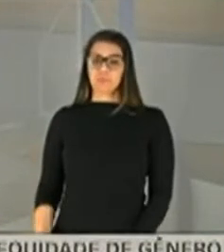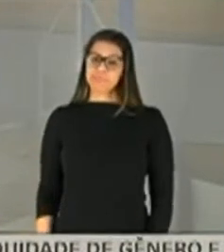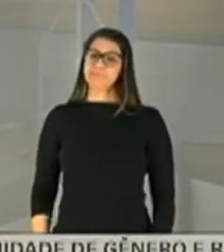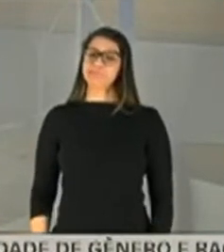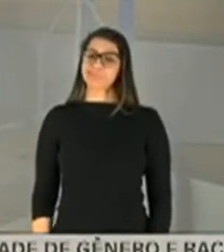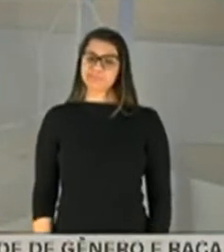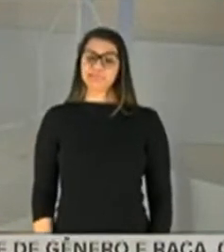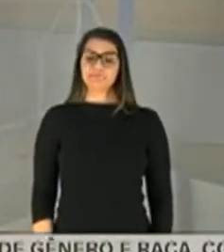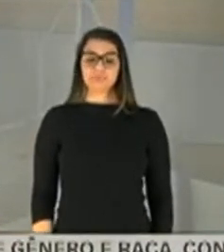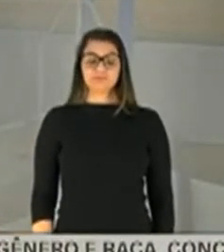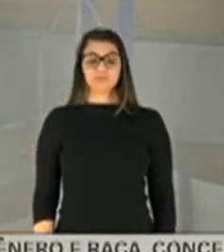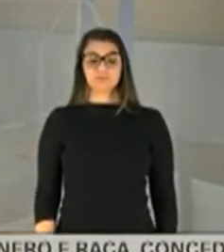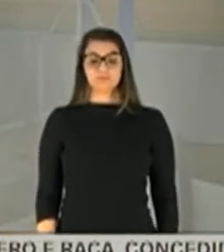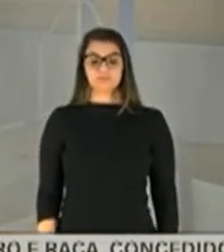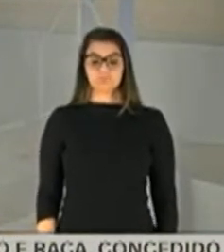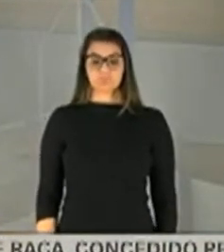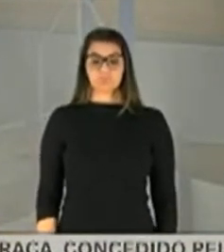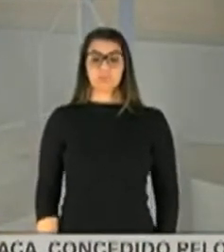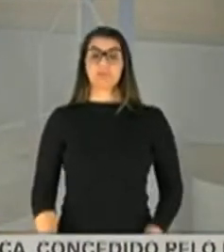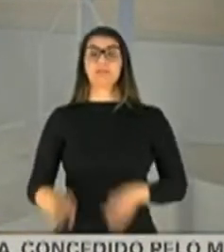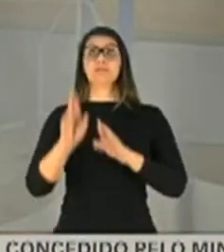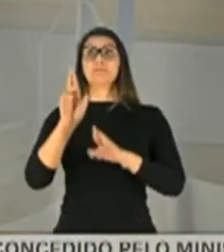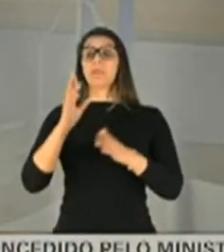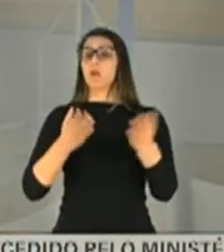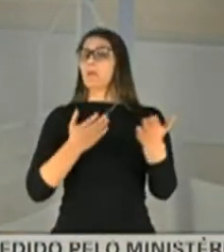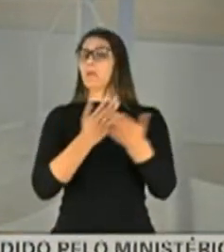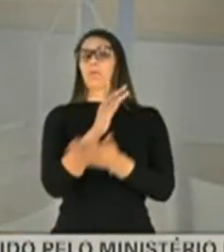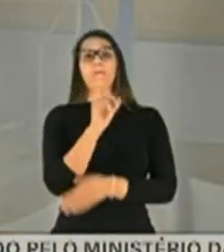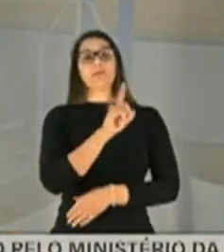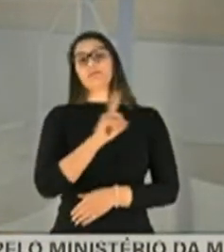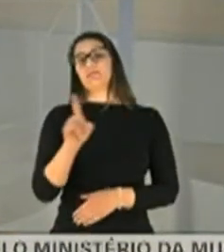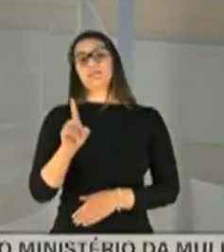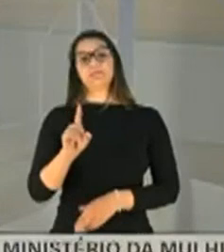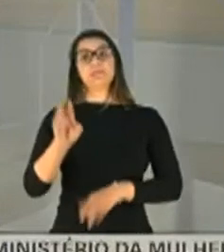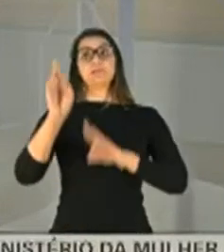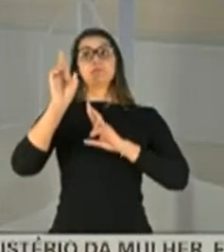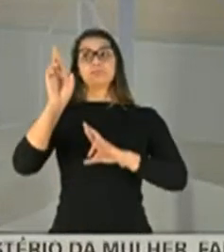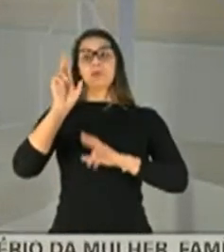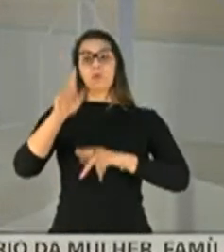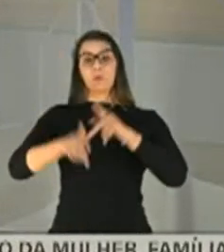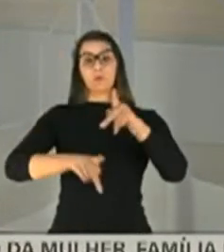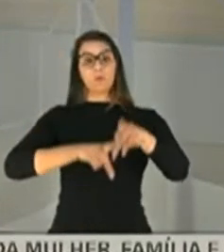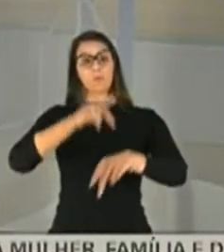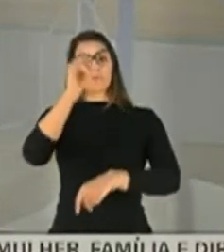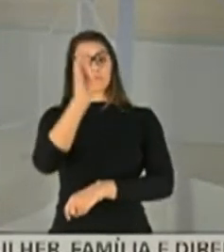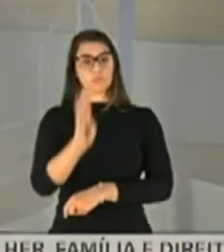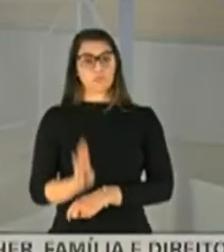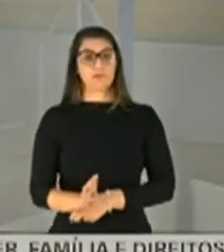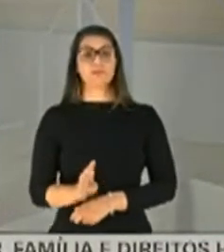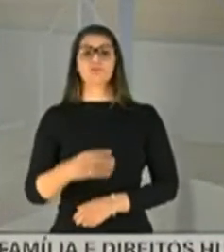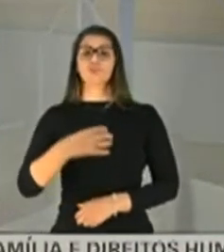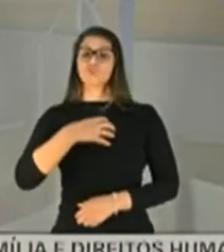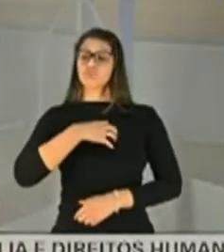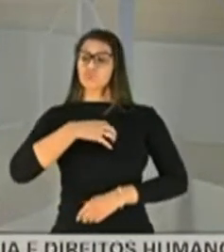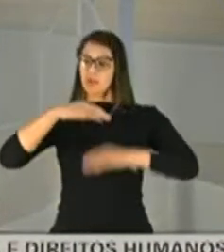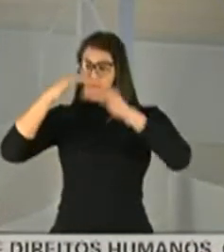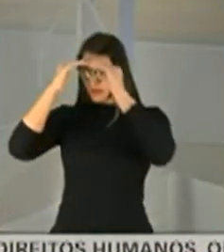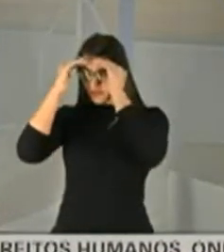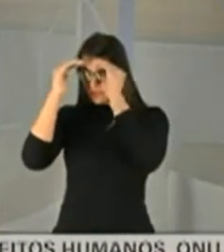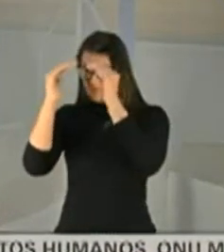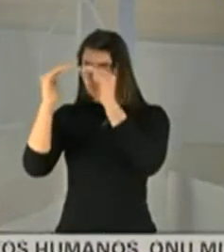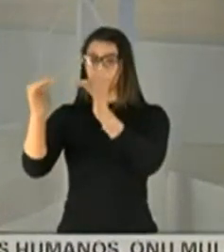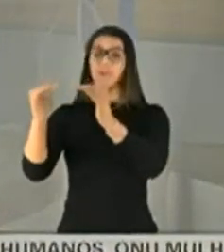com o dinheiro do contribuinte. Eu espero que não passe. Espero que a população brasileira, de forma respeitosa e pacífica,